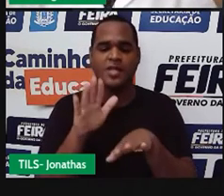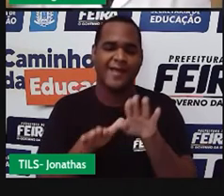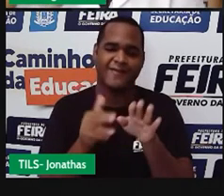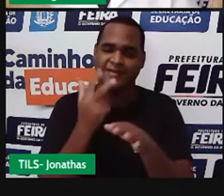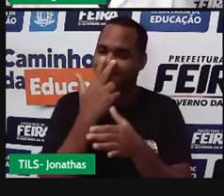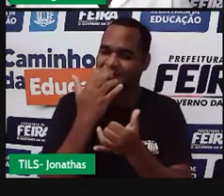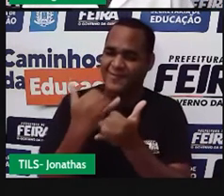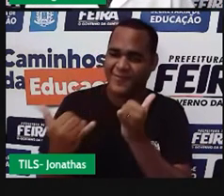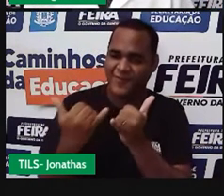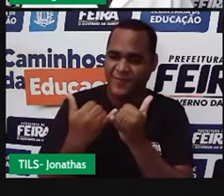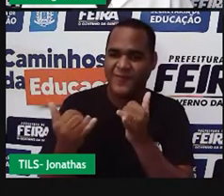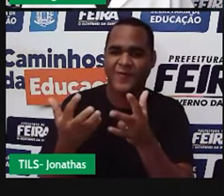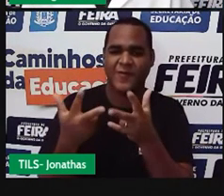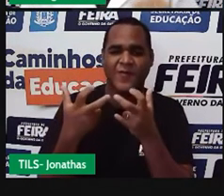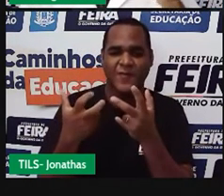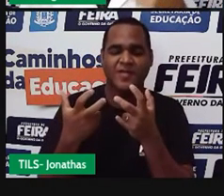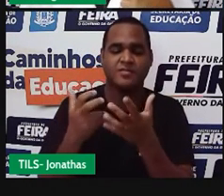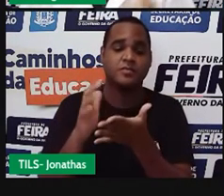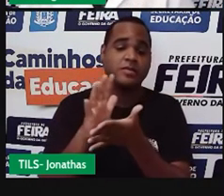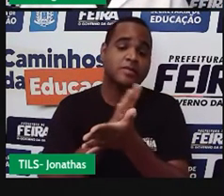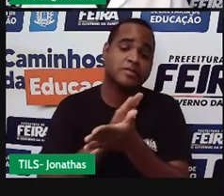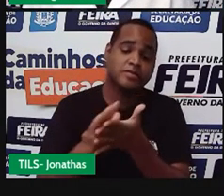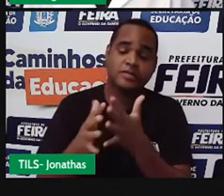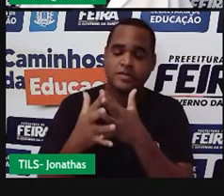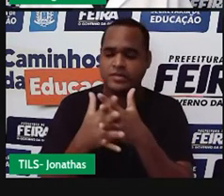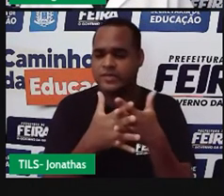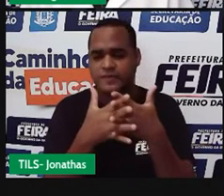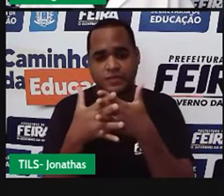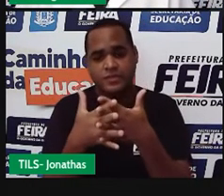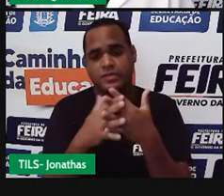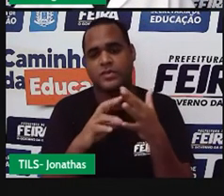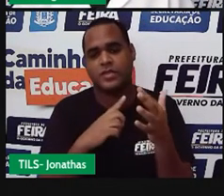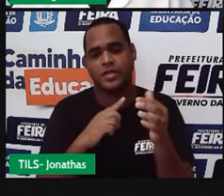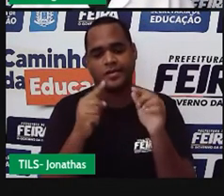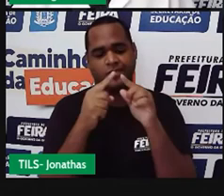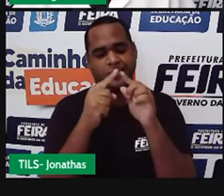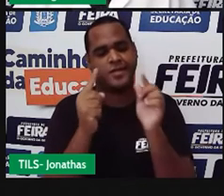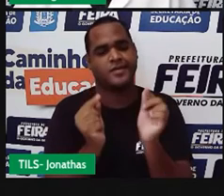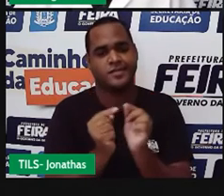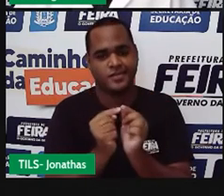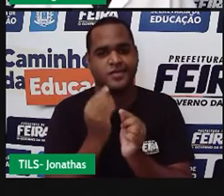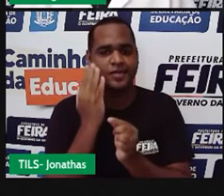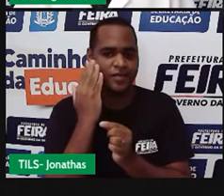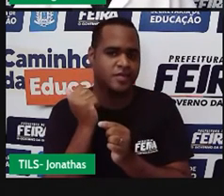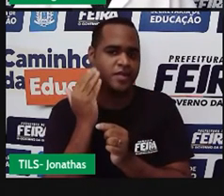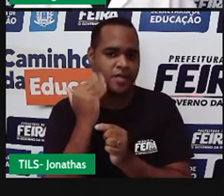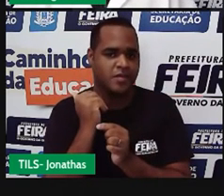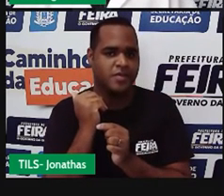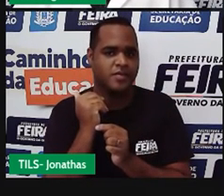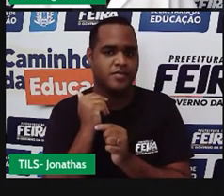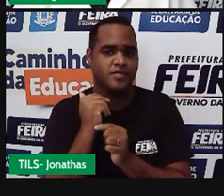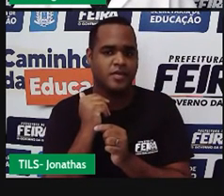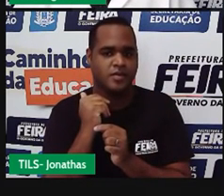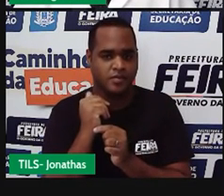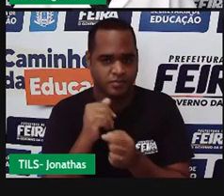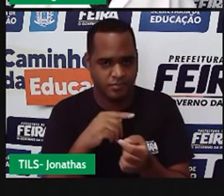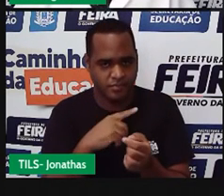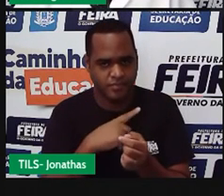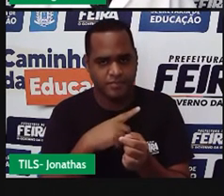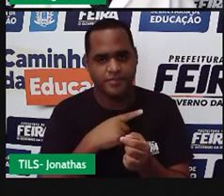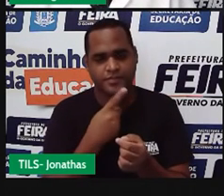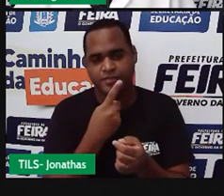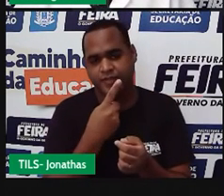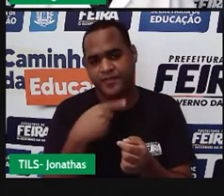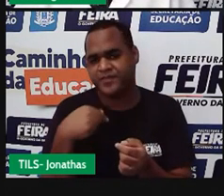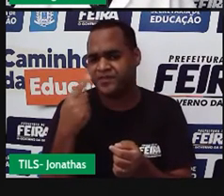colchete e o que é chaves, por exemplo. A gente sabe o que é parênteses. Né? Todo mundo, eu acredito, e a gente sabe disso, que